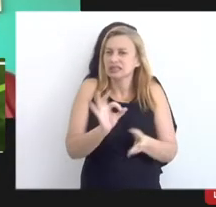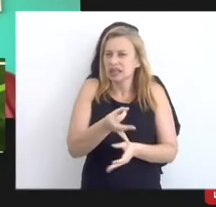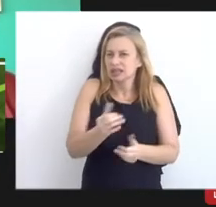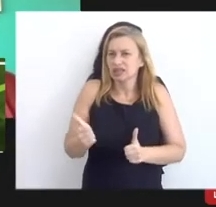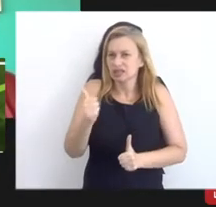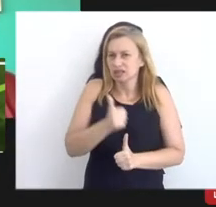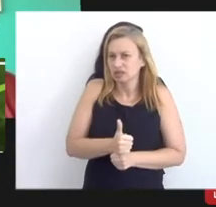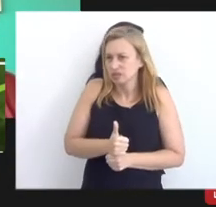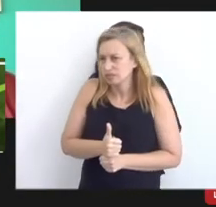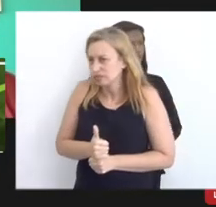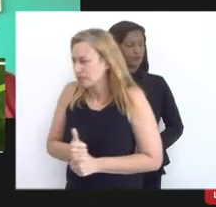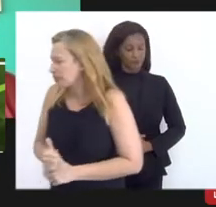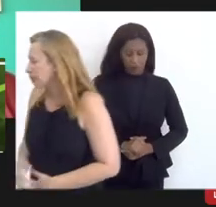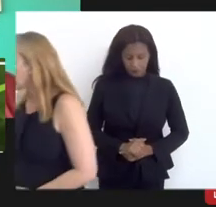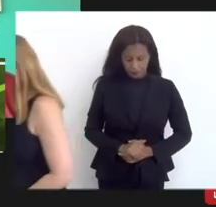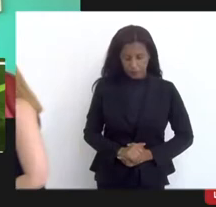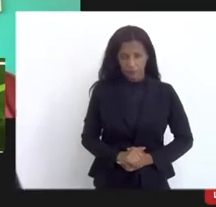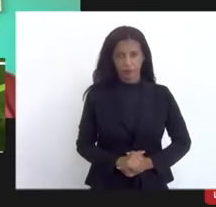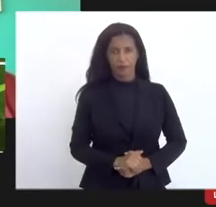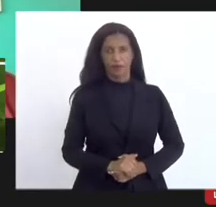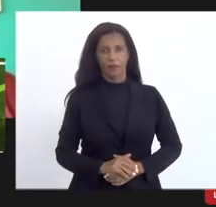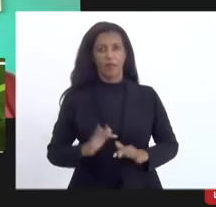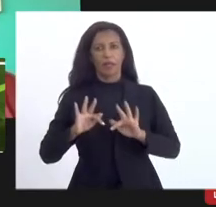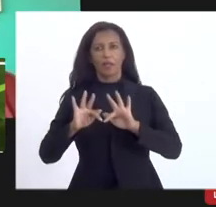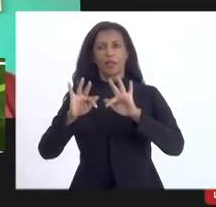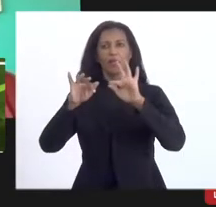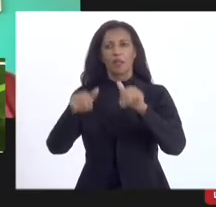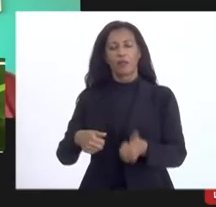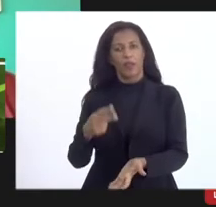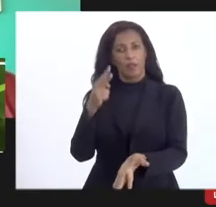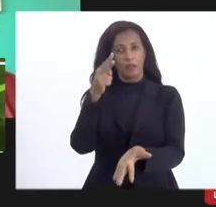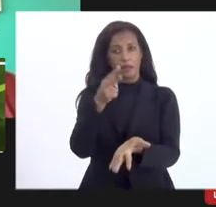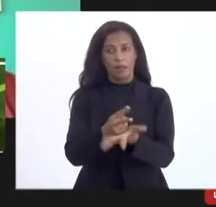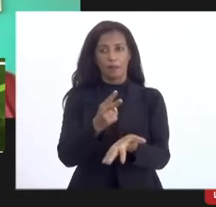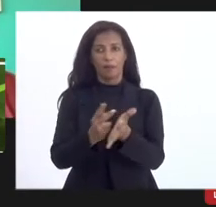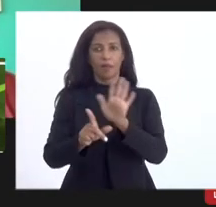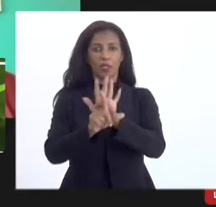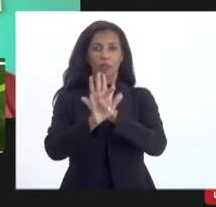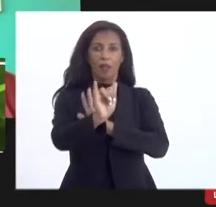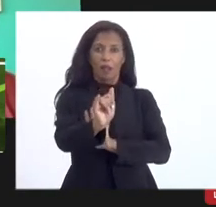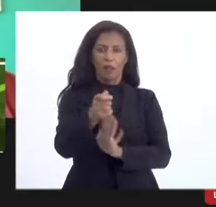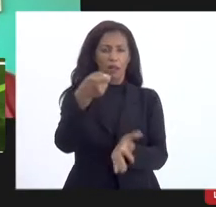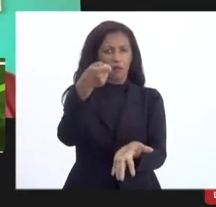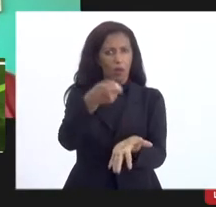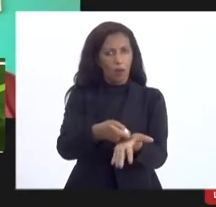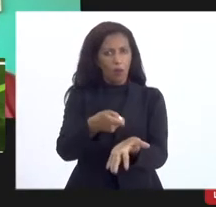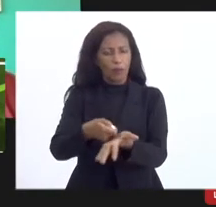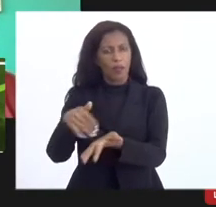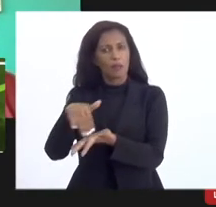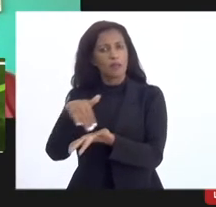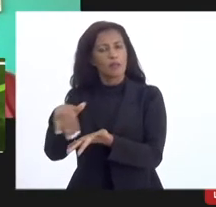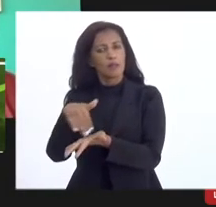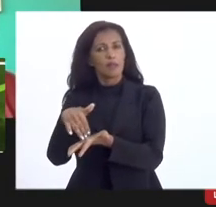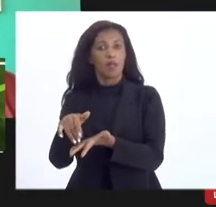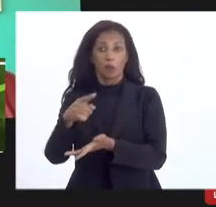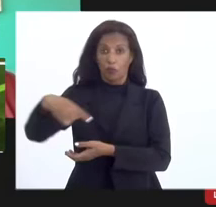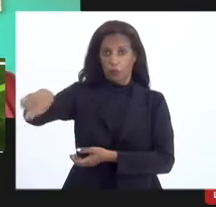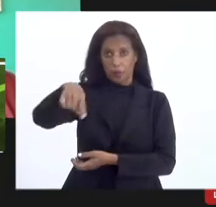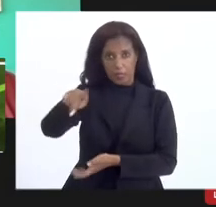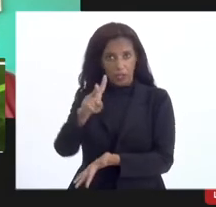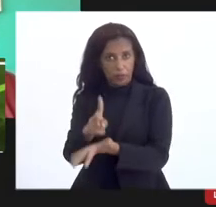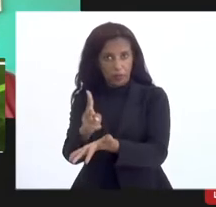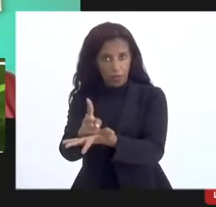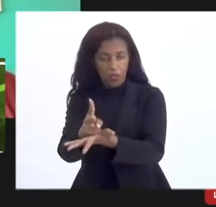para e passo enfim essa mesma lei ela vai obrigar a secretaria quer dizer vocês mesmo